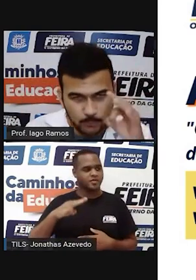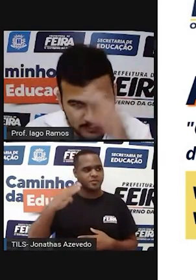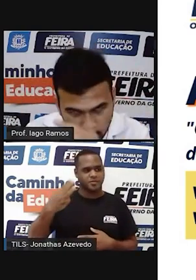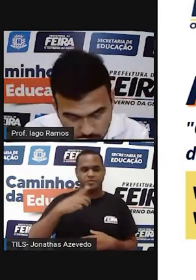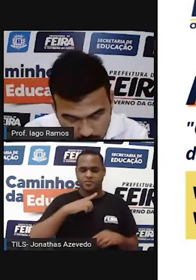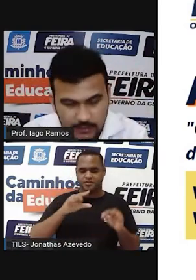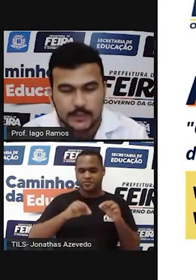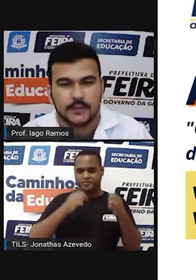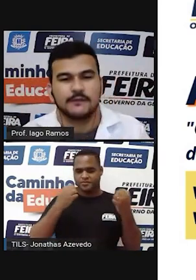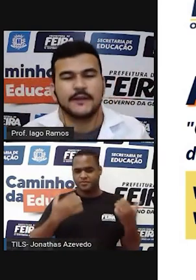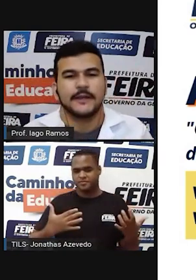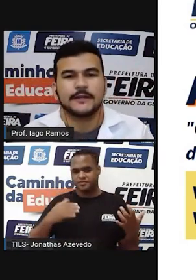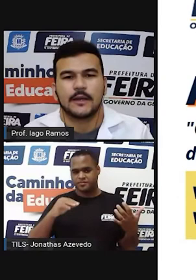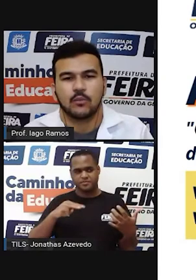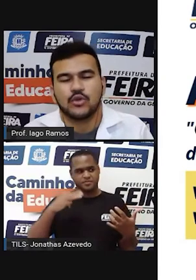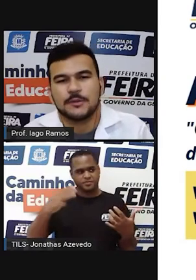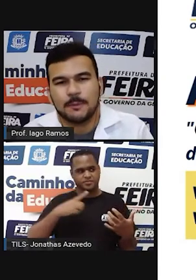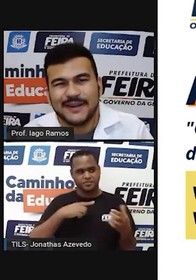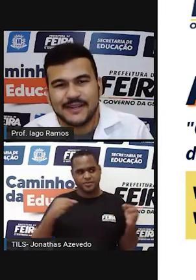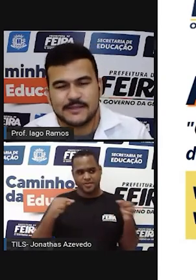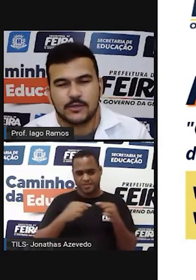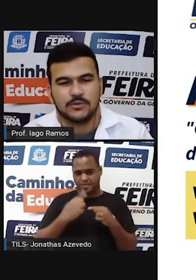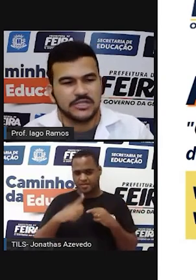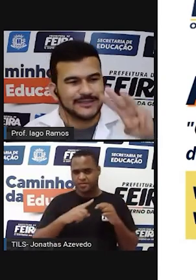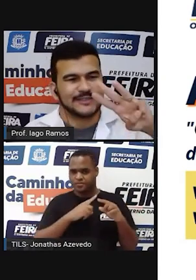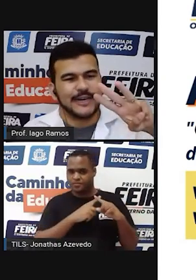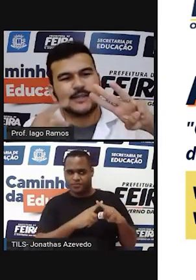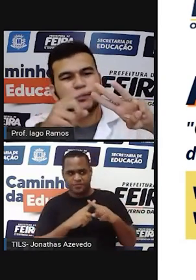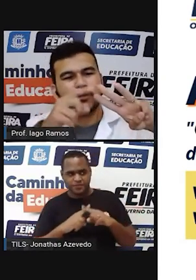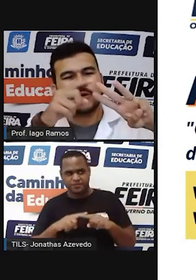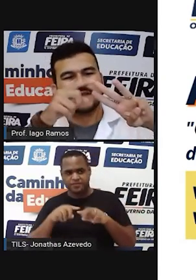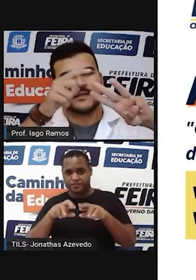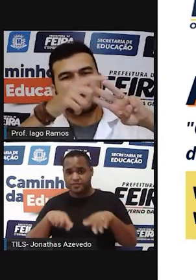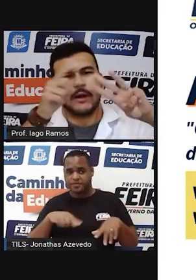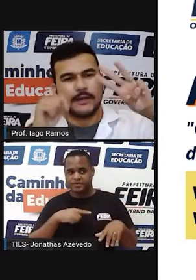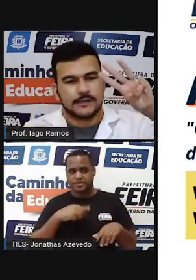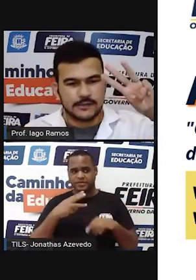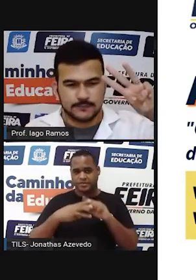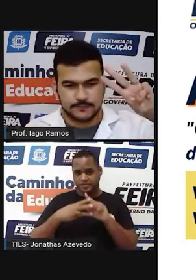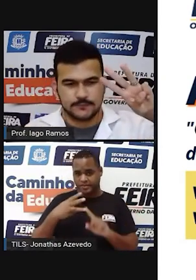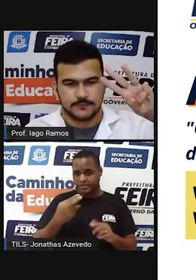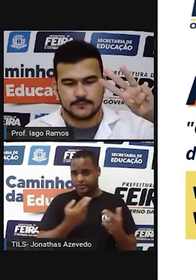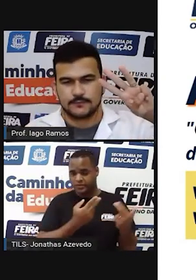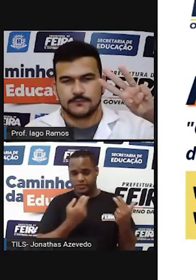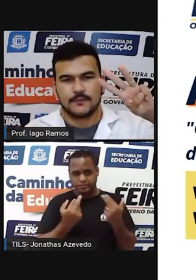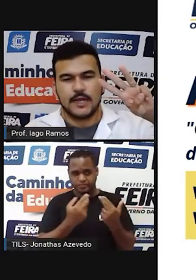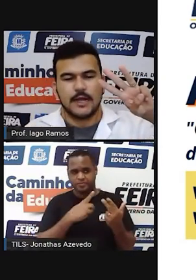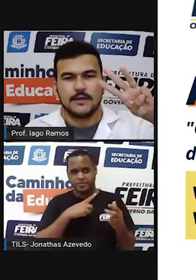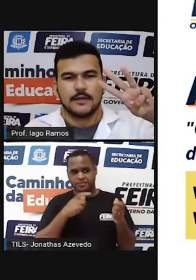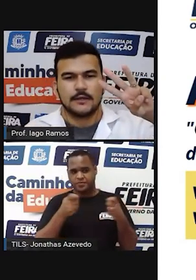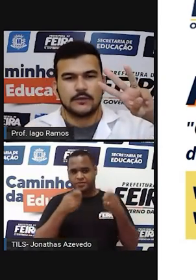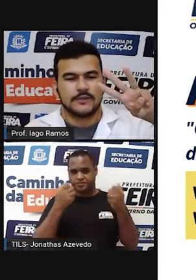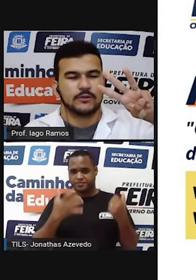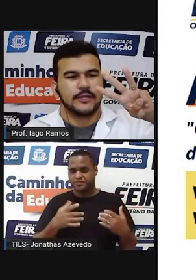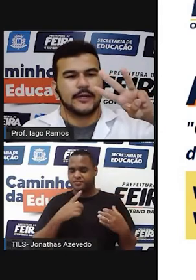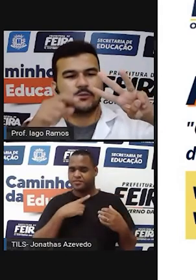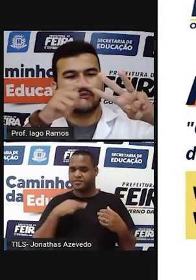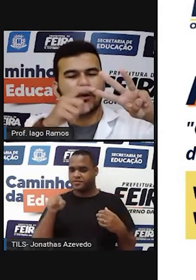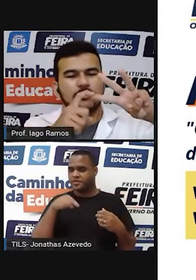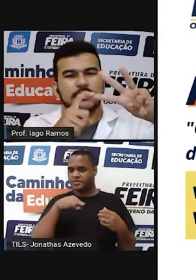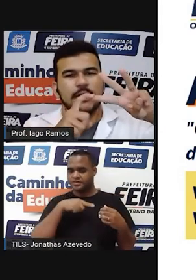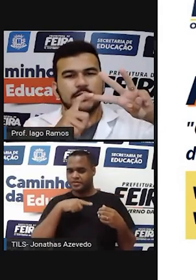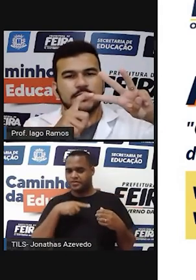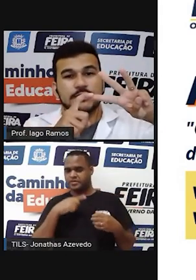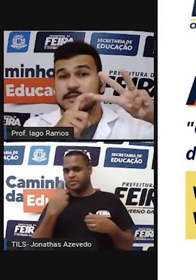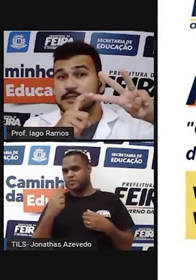Porque cúbico vem da multiplicação de três coisas iguais. Tá? Então, se eu tenho